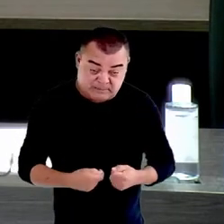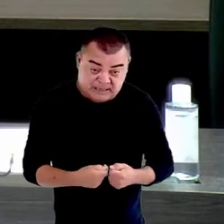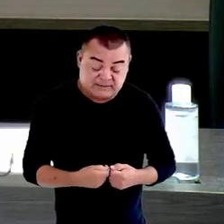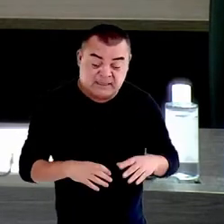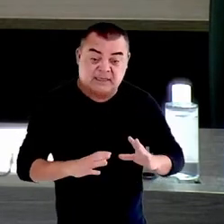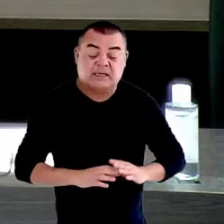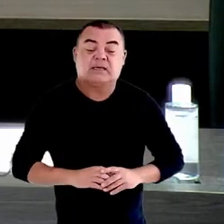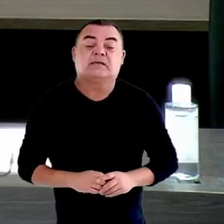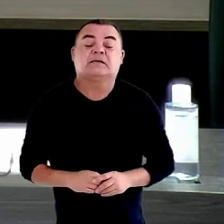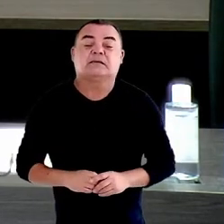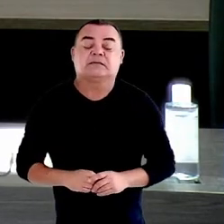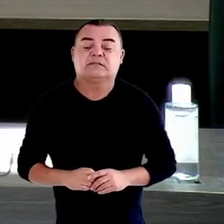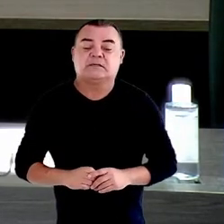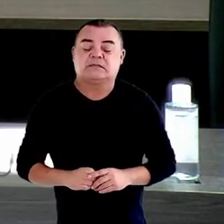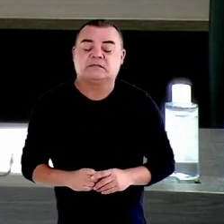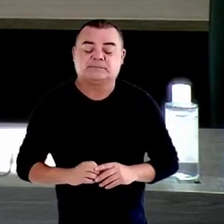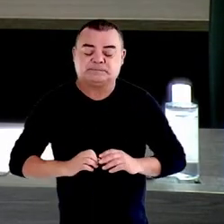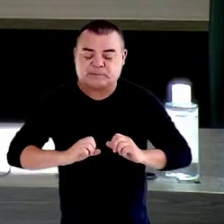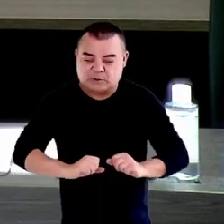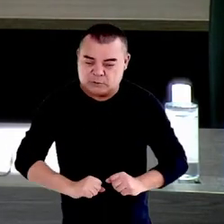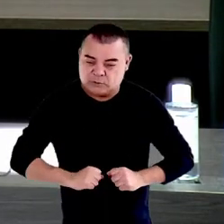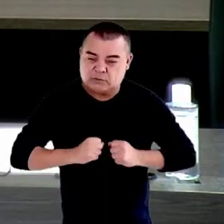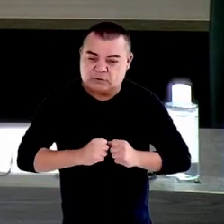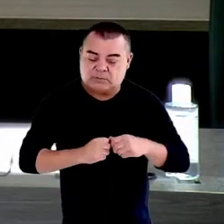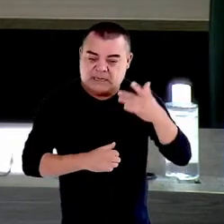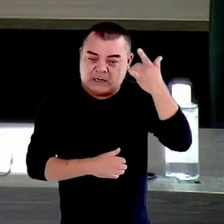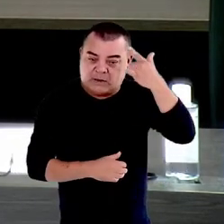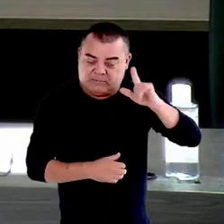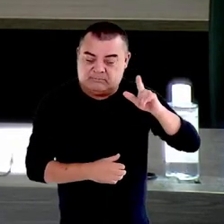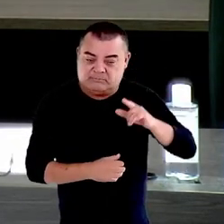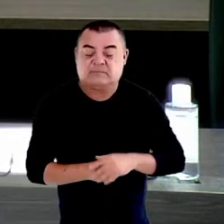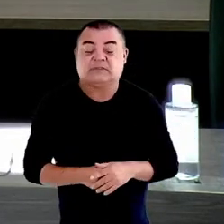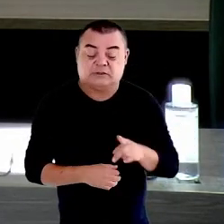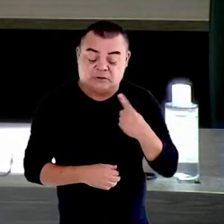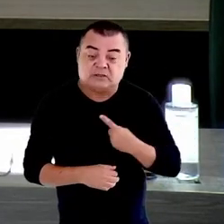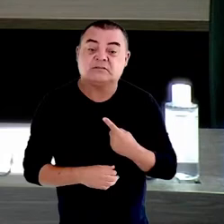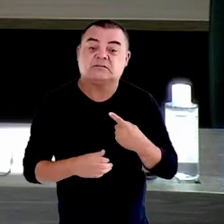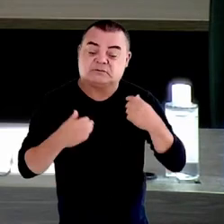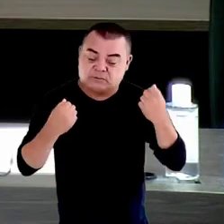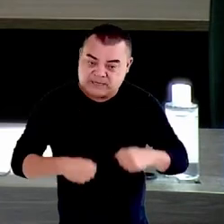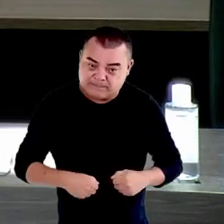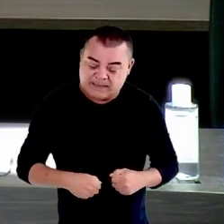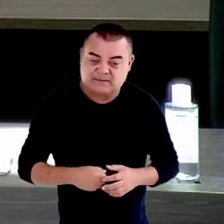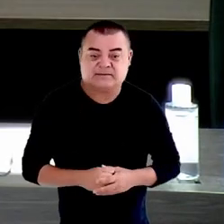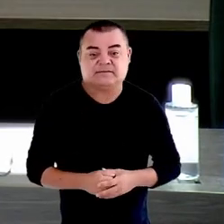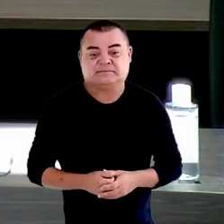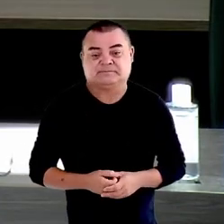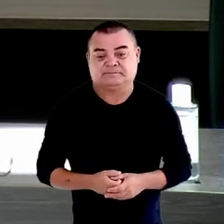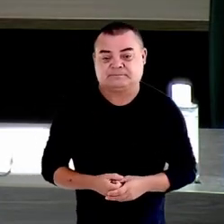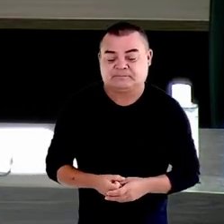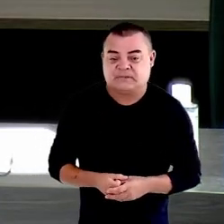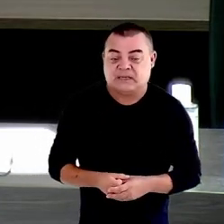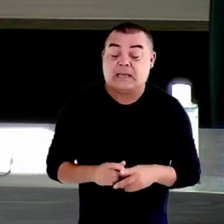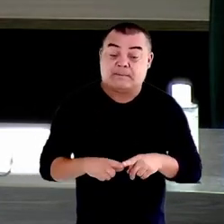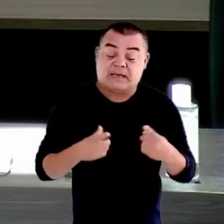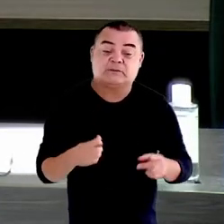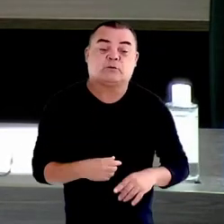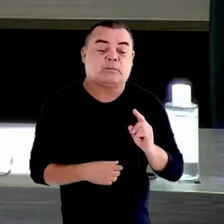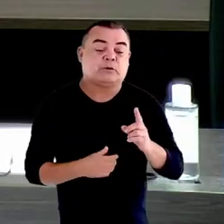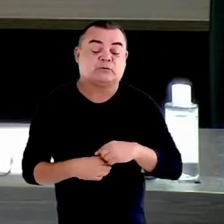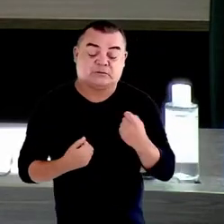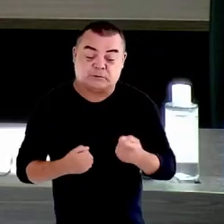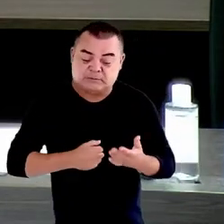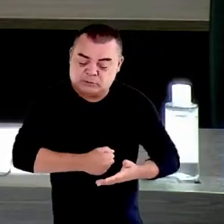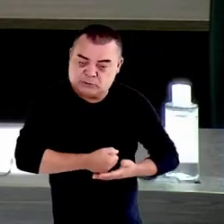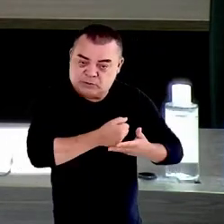fracassos, oferecendo um pouco, que pode ser muito, mas é o pouco que nós podemos dar e doar à